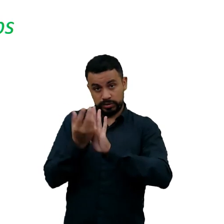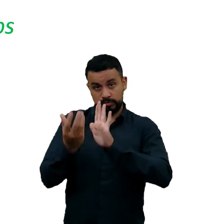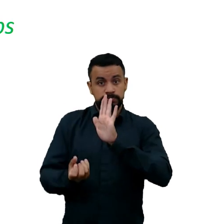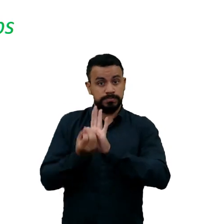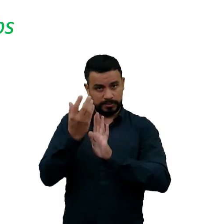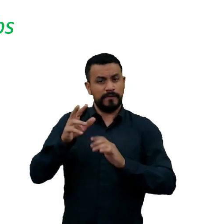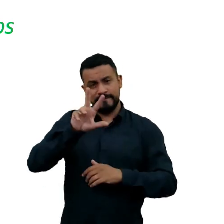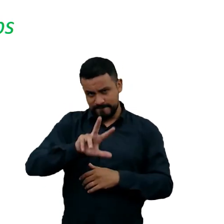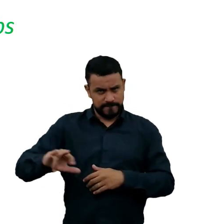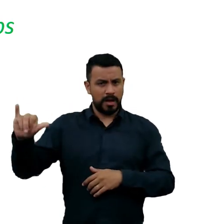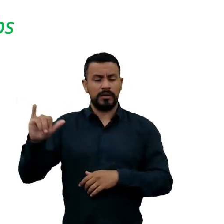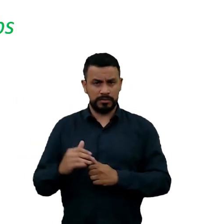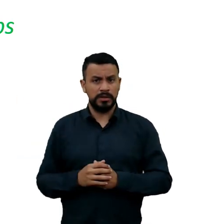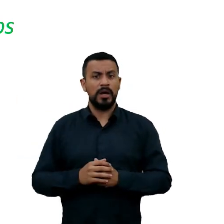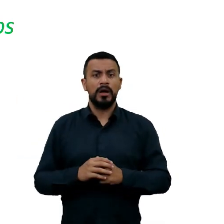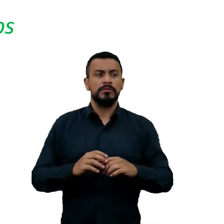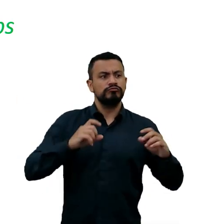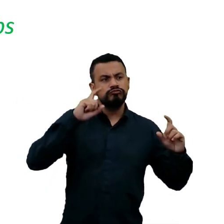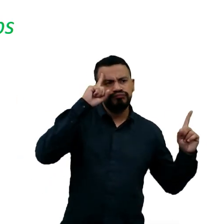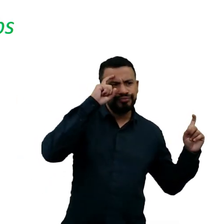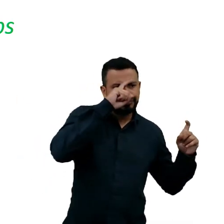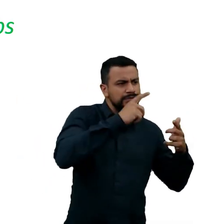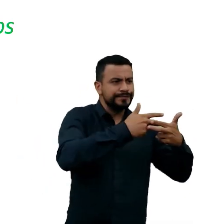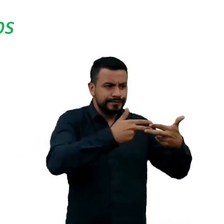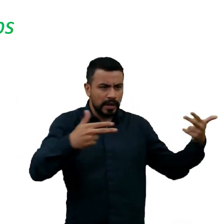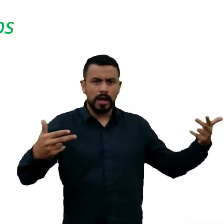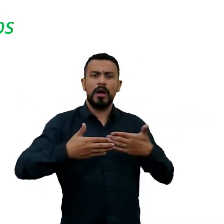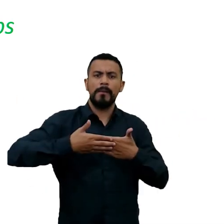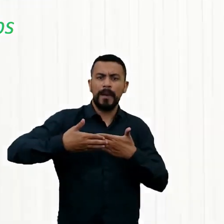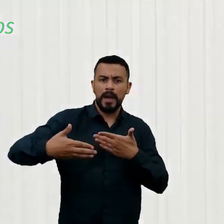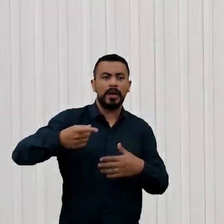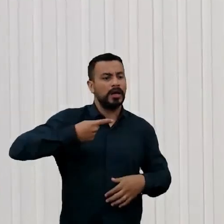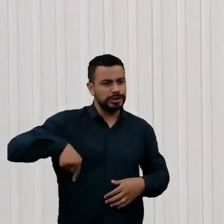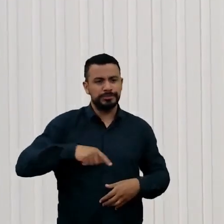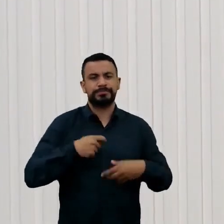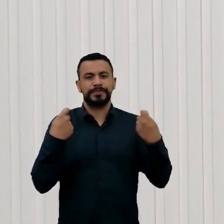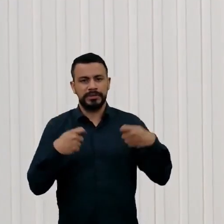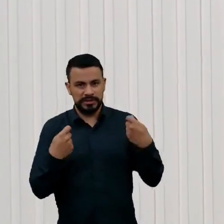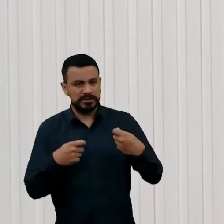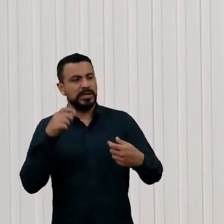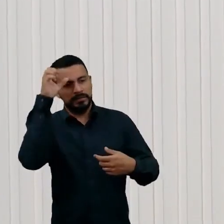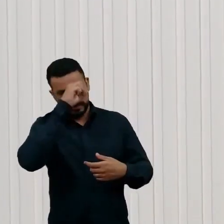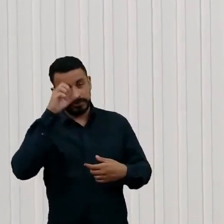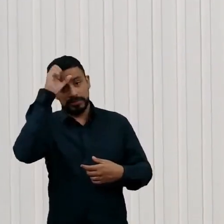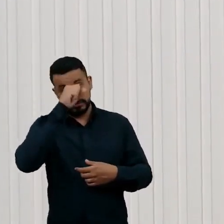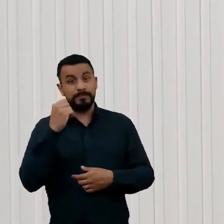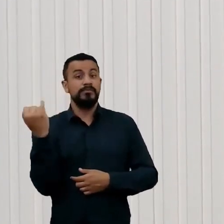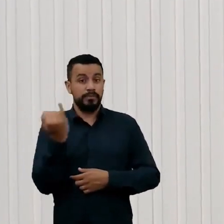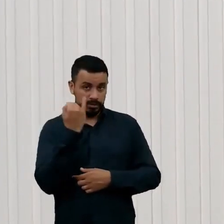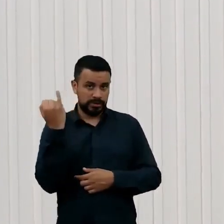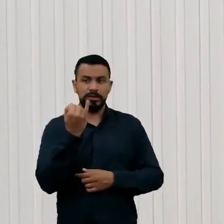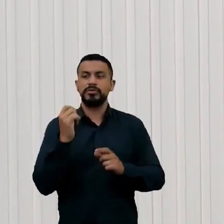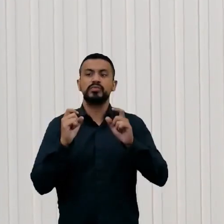complexidades que nós temos que lidar a partir de agora. E é muito importante, muito sólido o que nós vamos fazer agora.